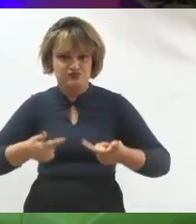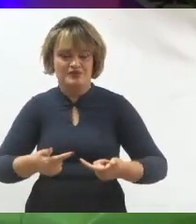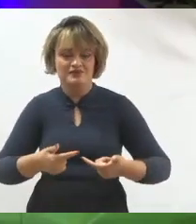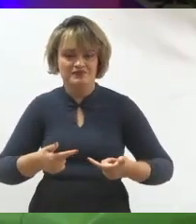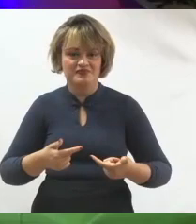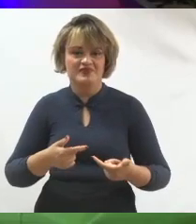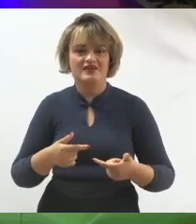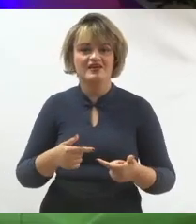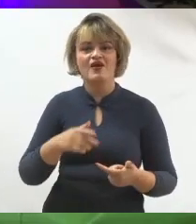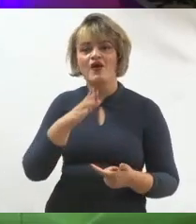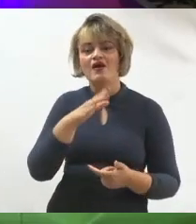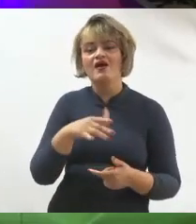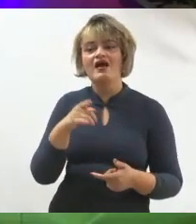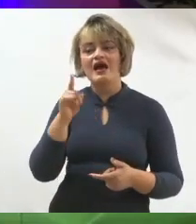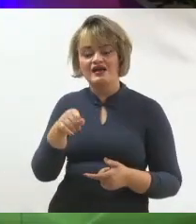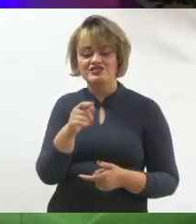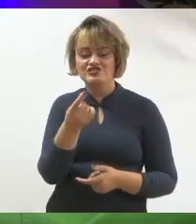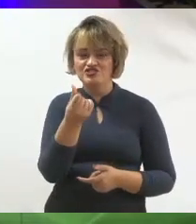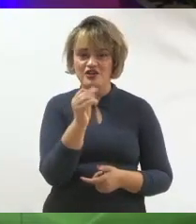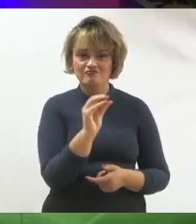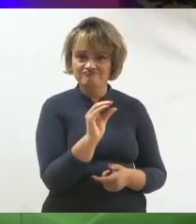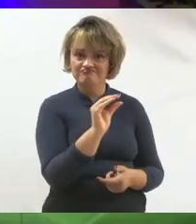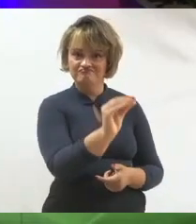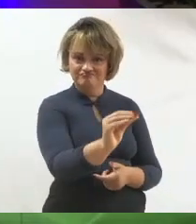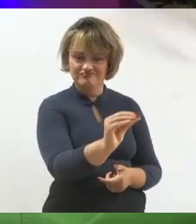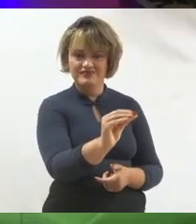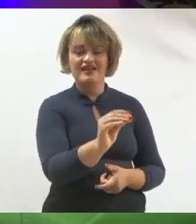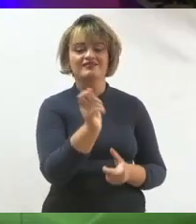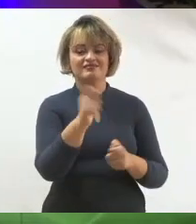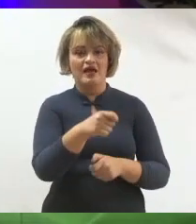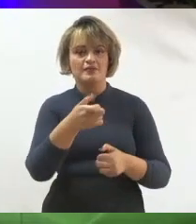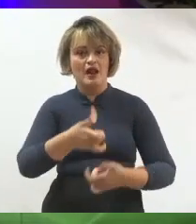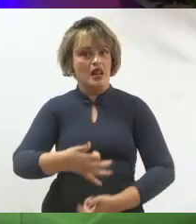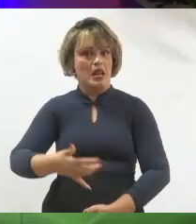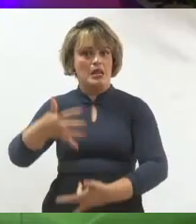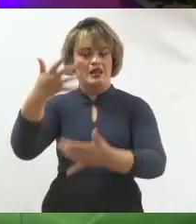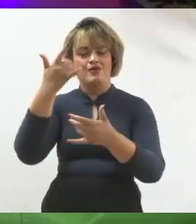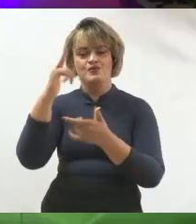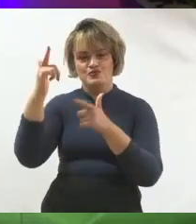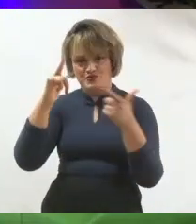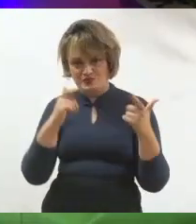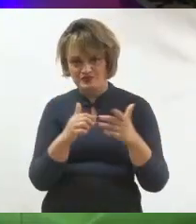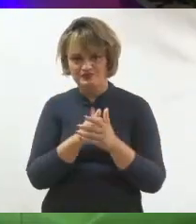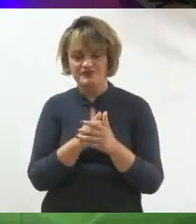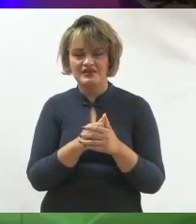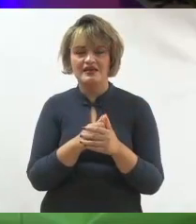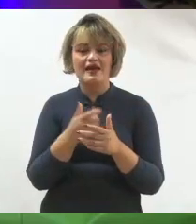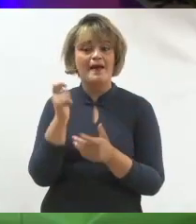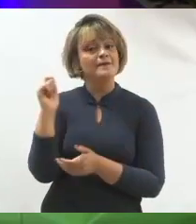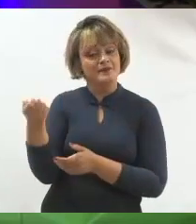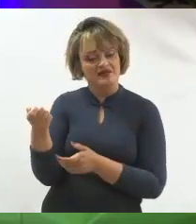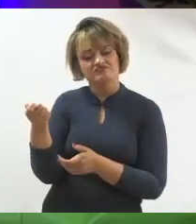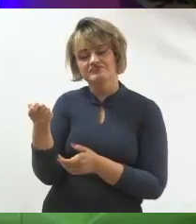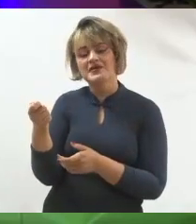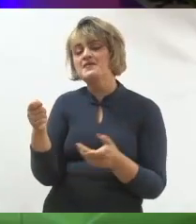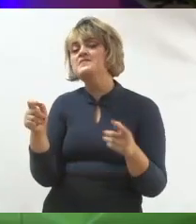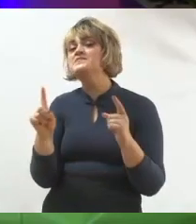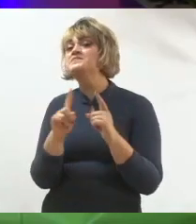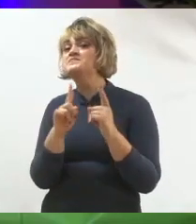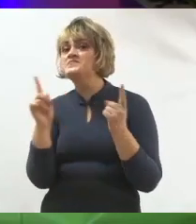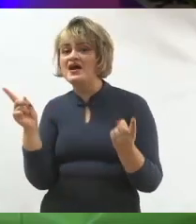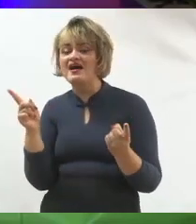quer conversar com mais pessoas, a gente dá um din-din ali pra falar com as pessoas, mesmo sendo pago, ele é